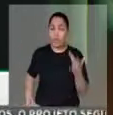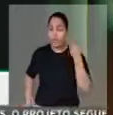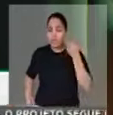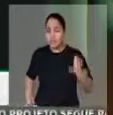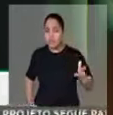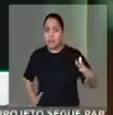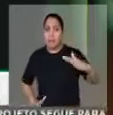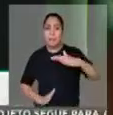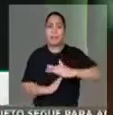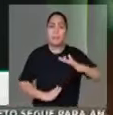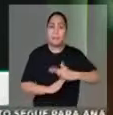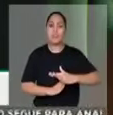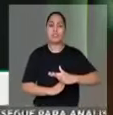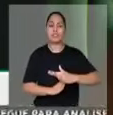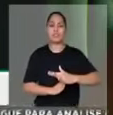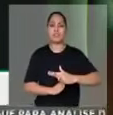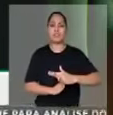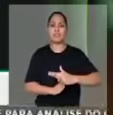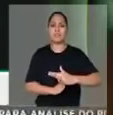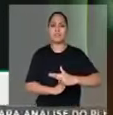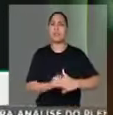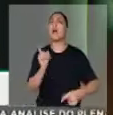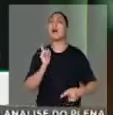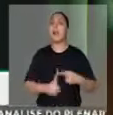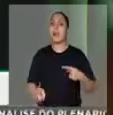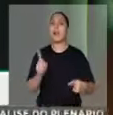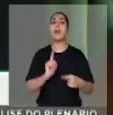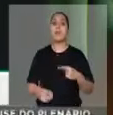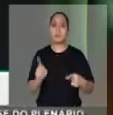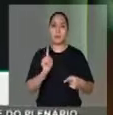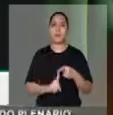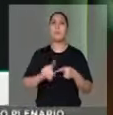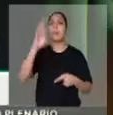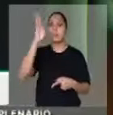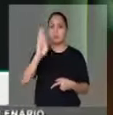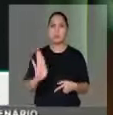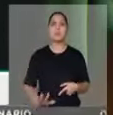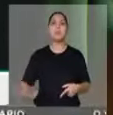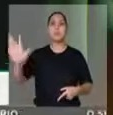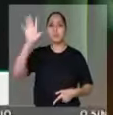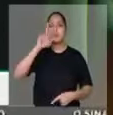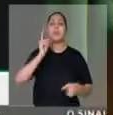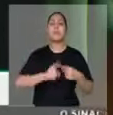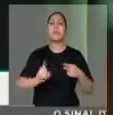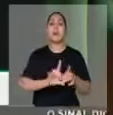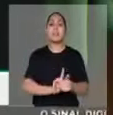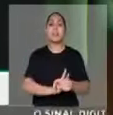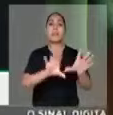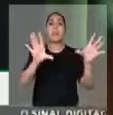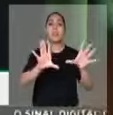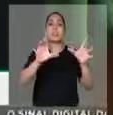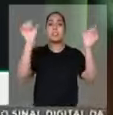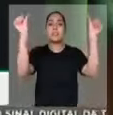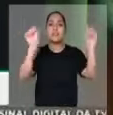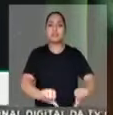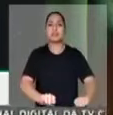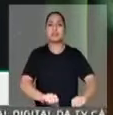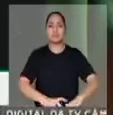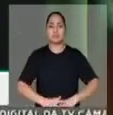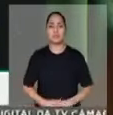do poder que tem, essa crise institucional provoca uma crise democrática profunda. Chama a